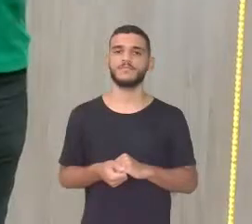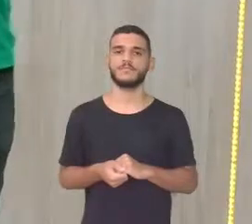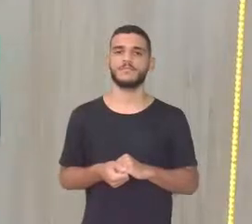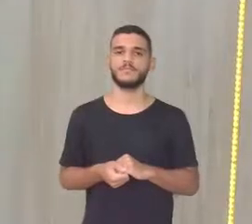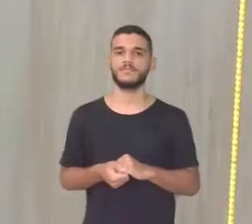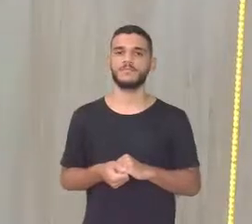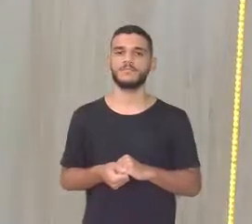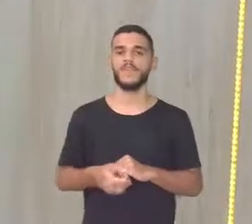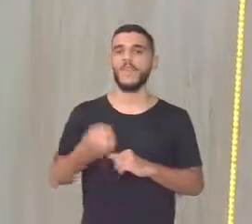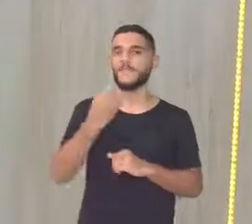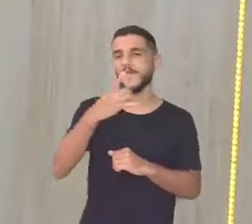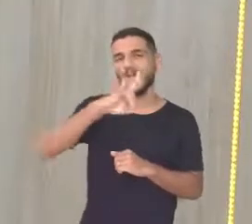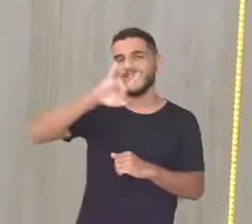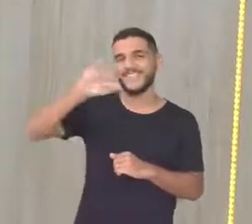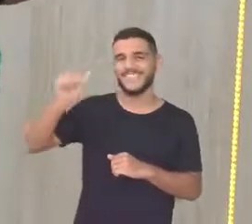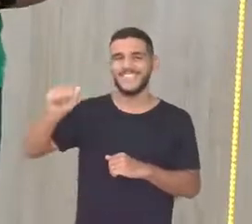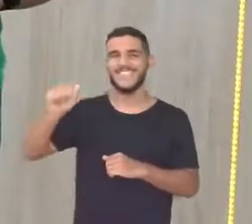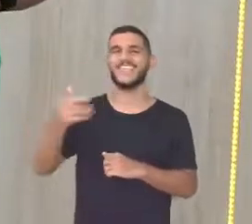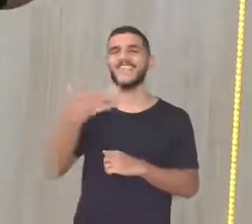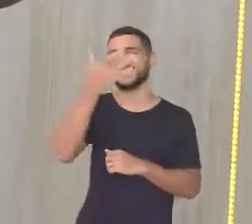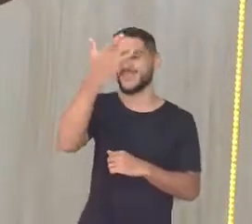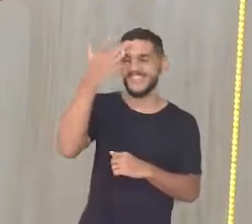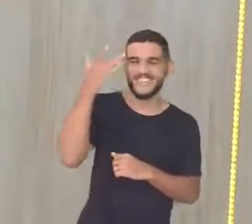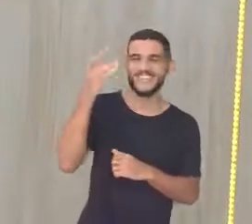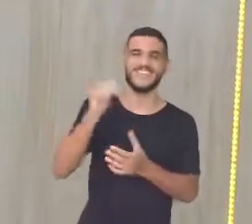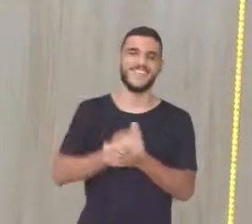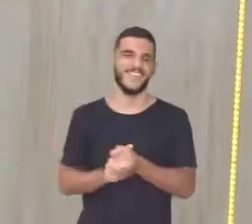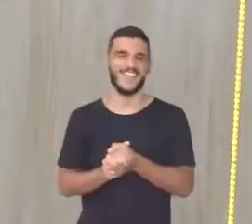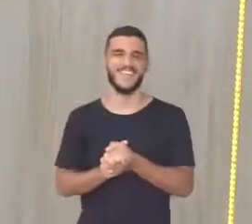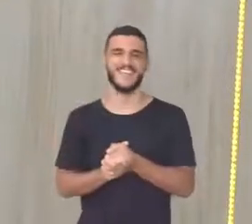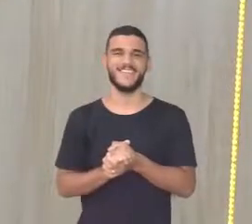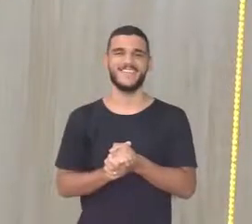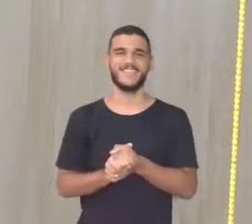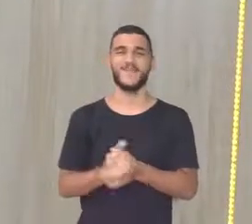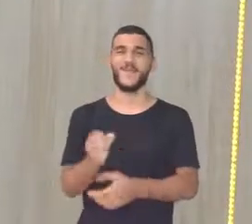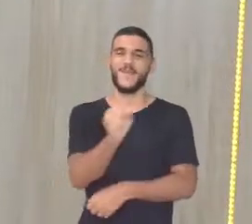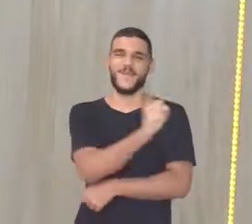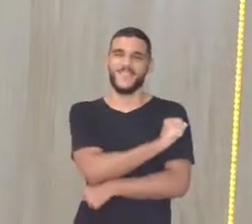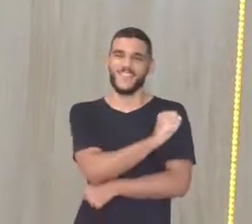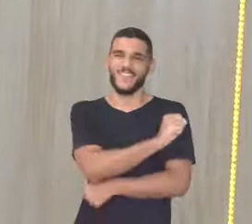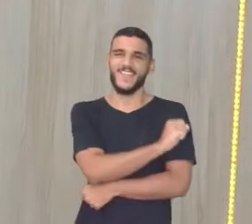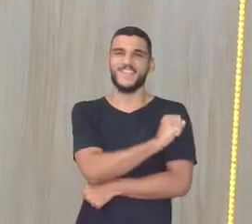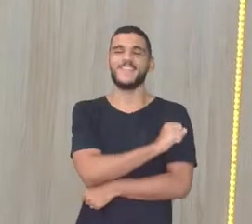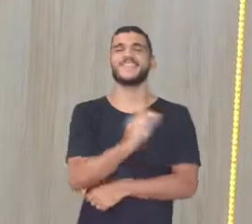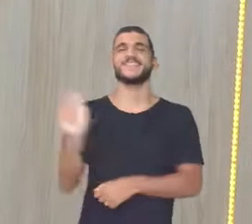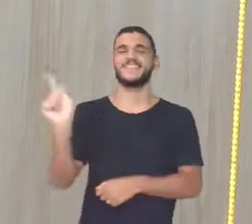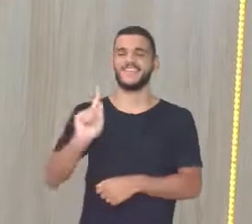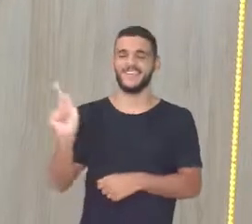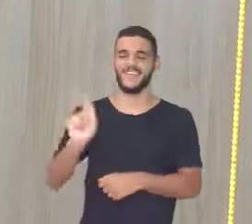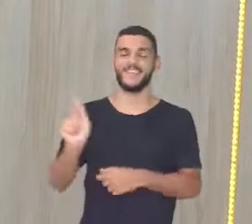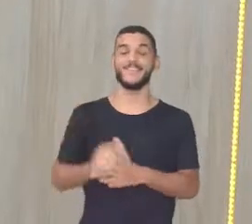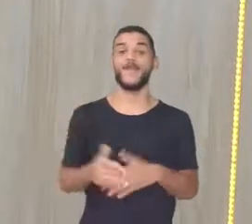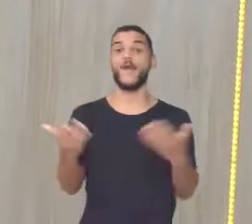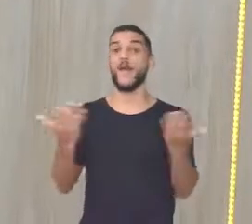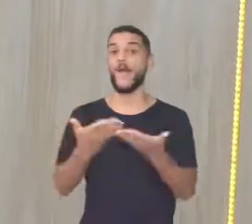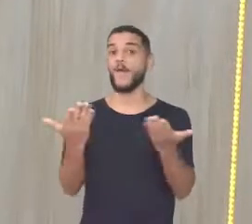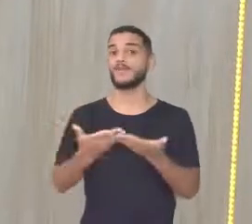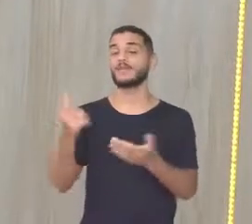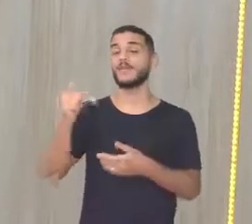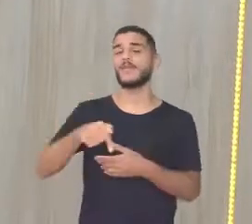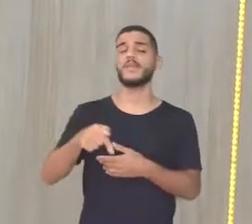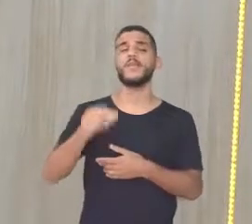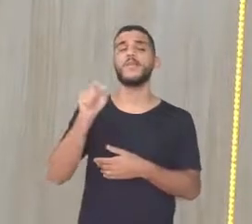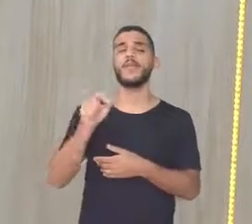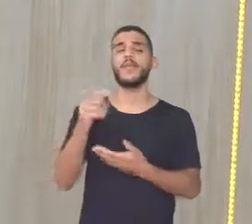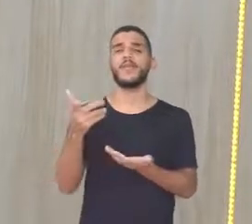Bom dia rapaziada, bom dia meus amores do oitavo ano Geografia Estamos aqui de volta